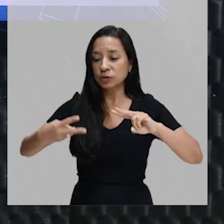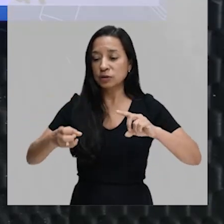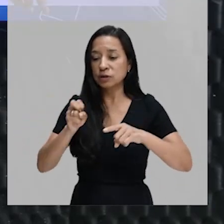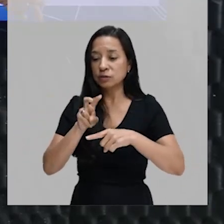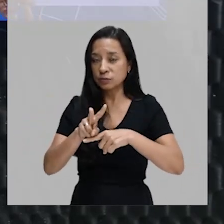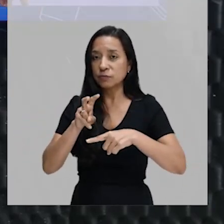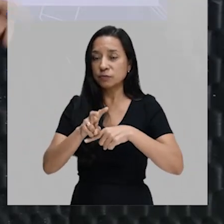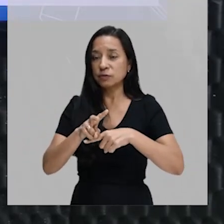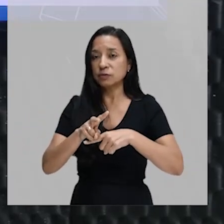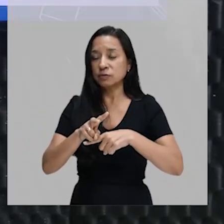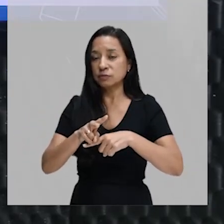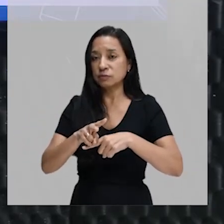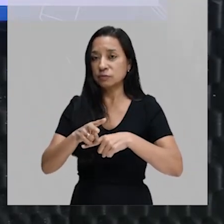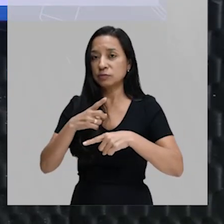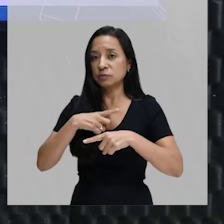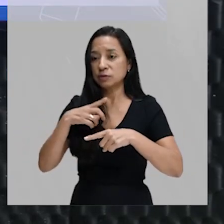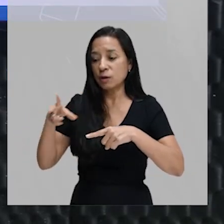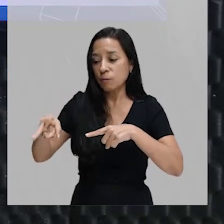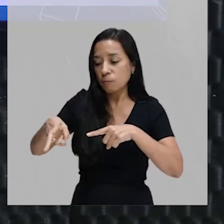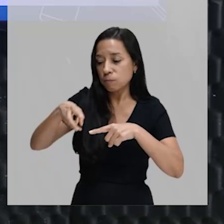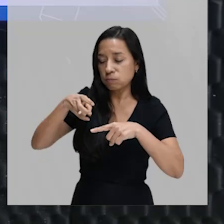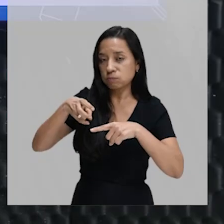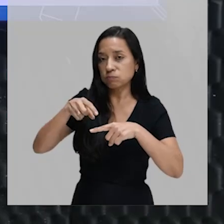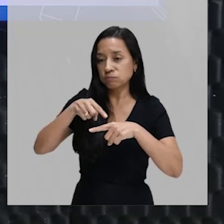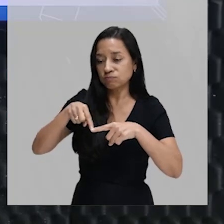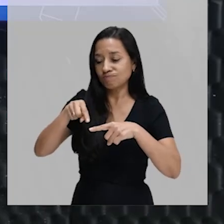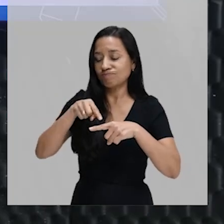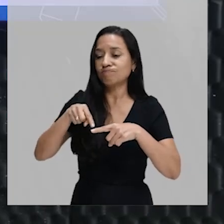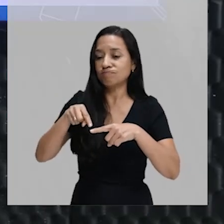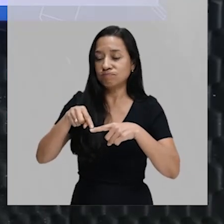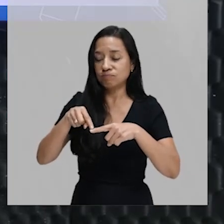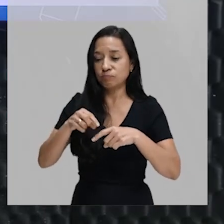que está ali incorporado no DNA bacteriando.